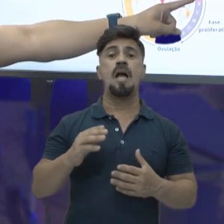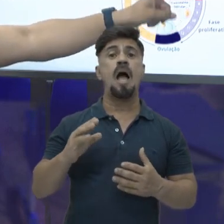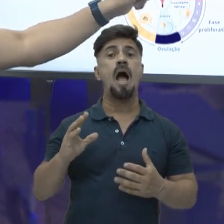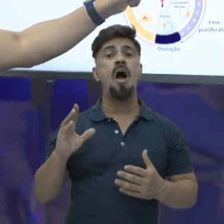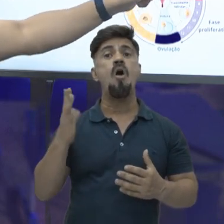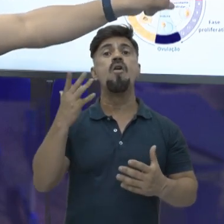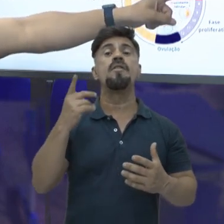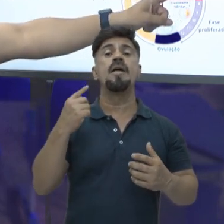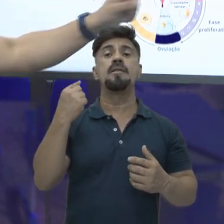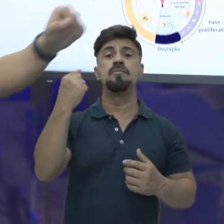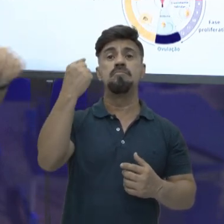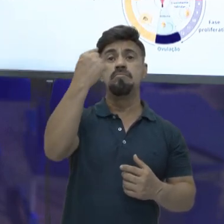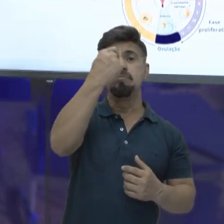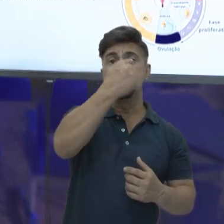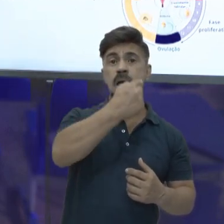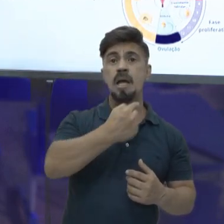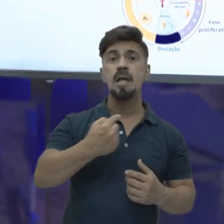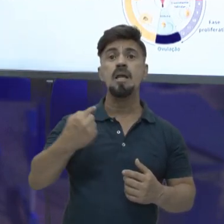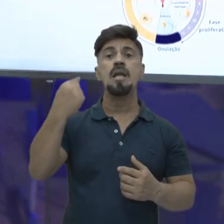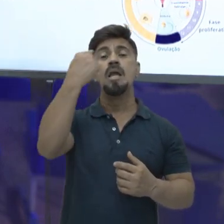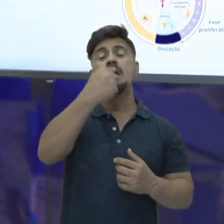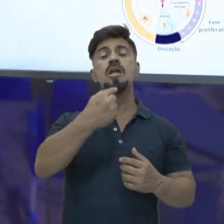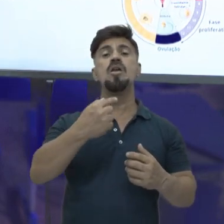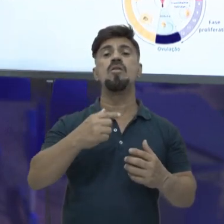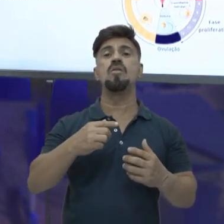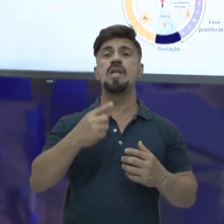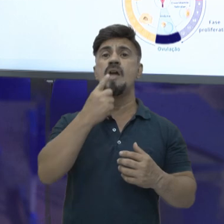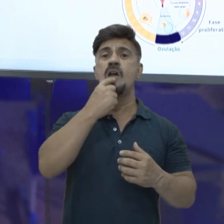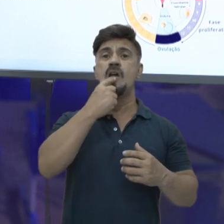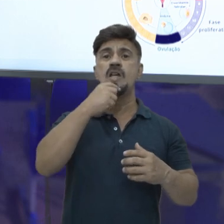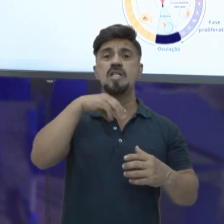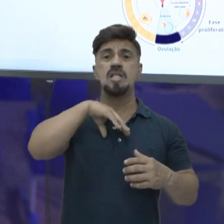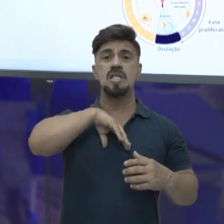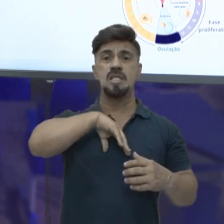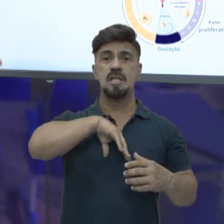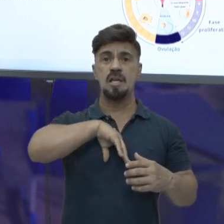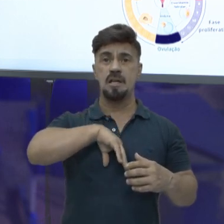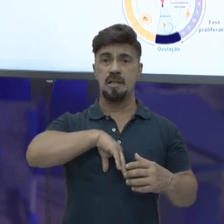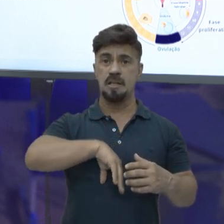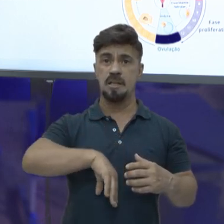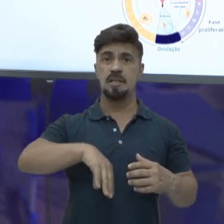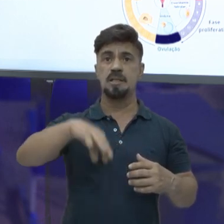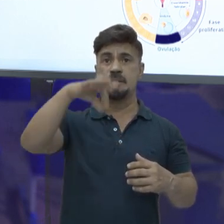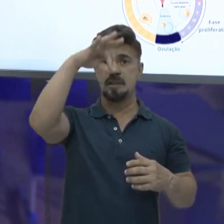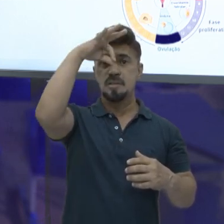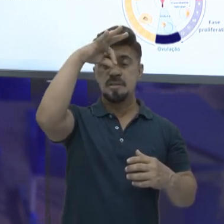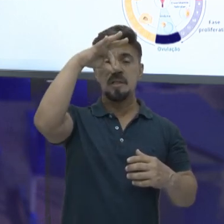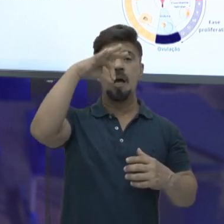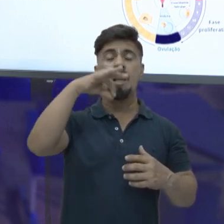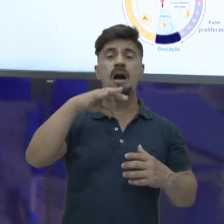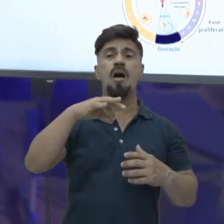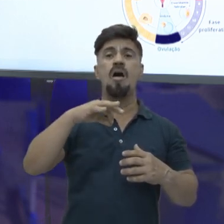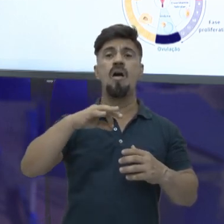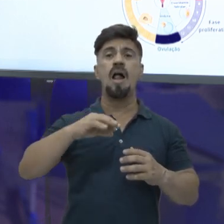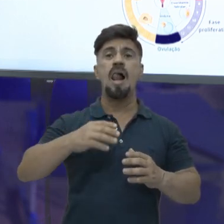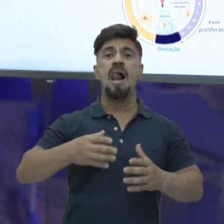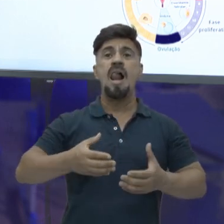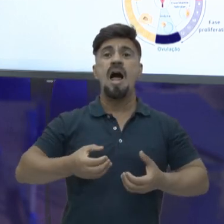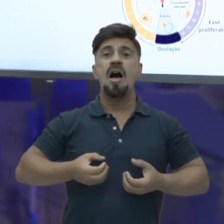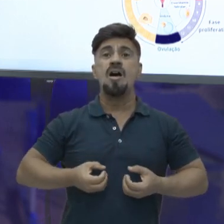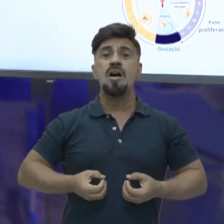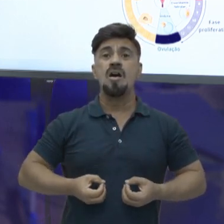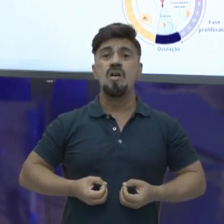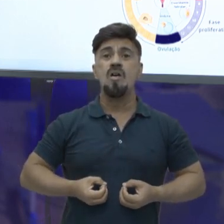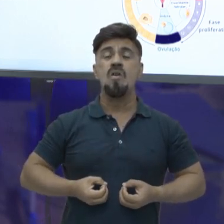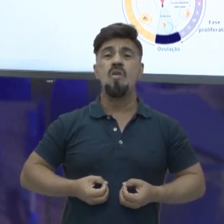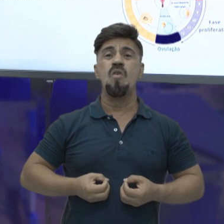acontece no período em que eu tenho saindo sangue da região genital. Então lá do meu útero eu fico